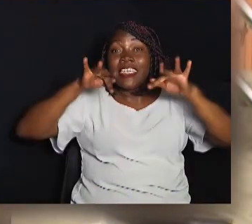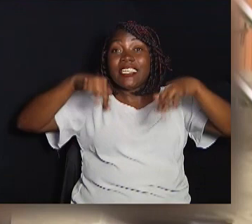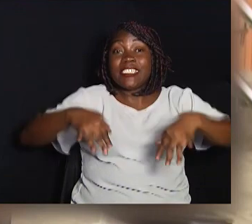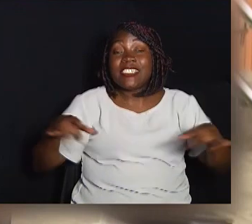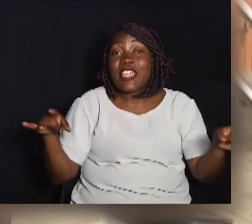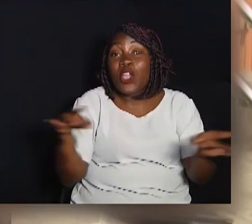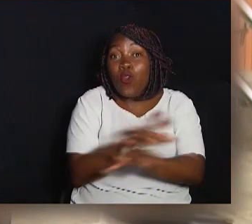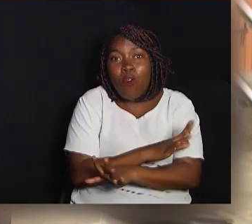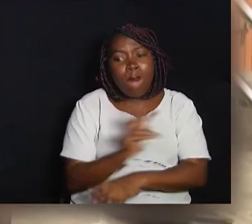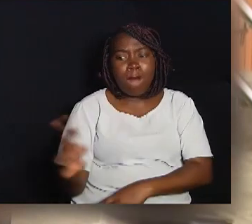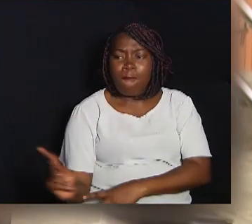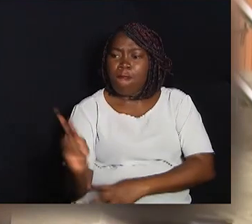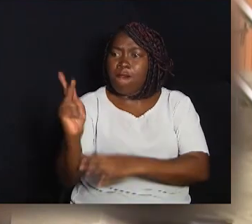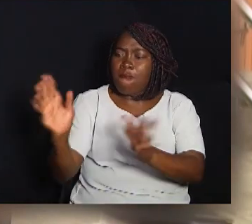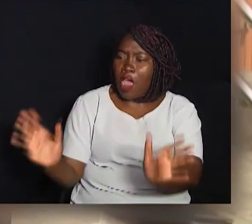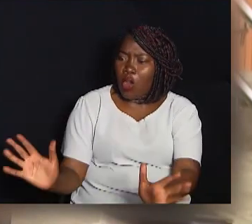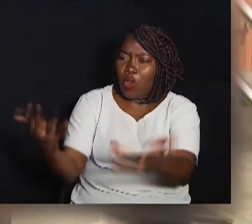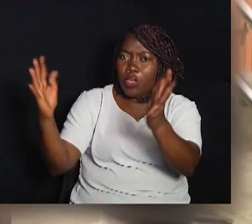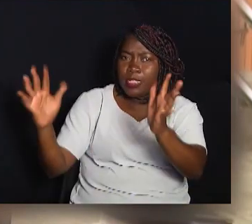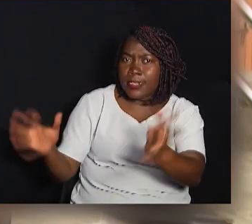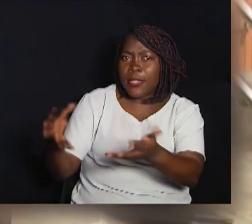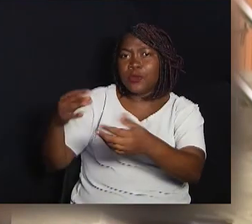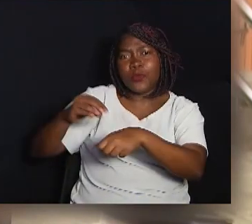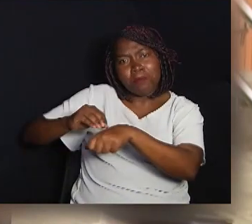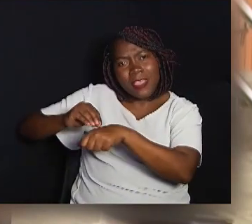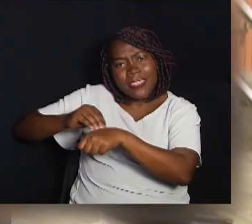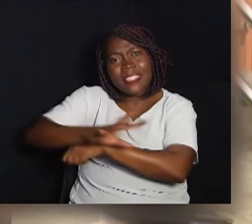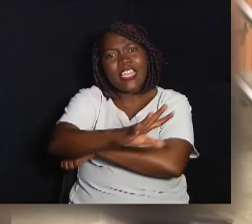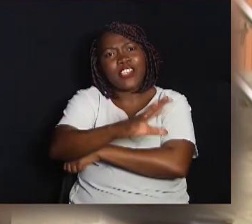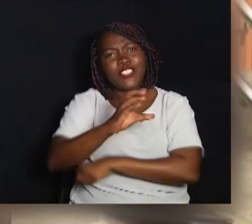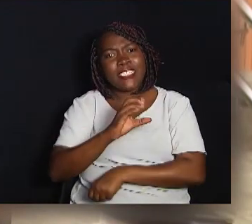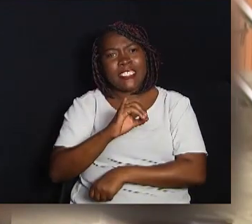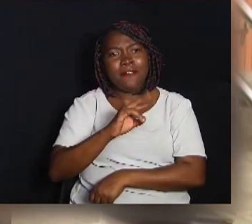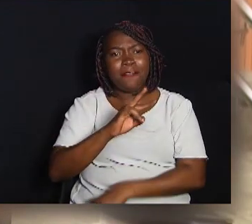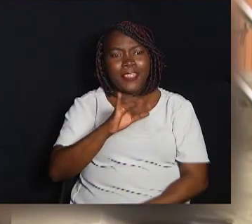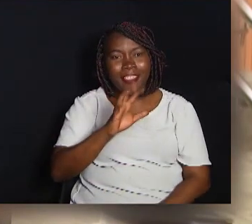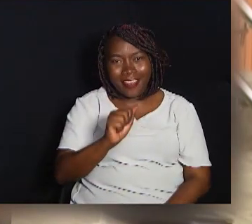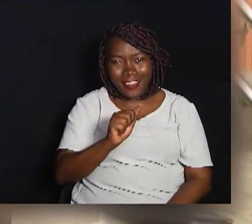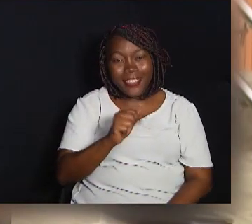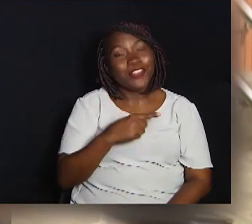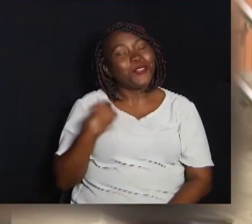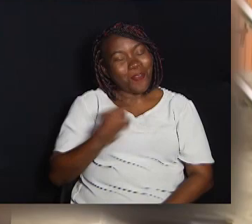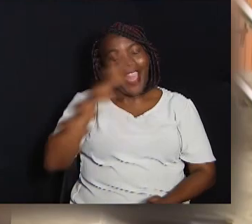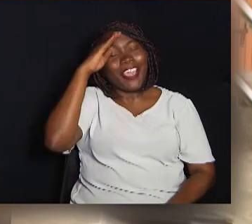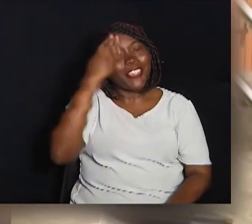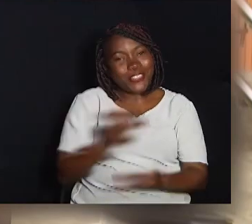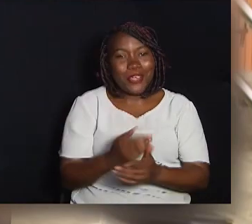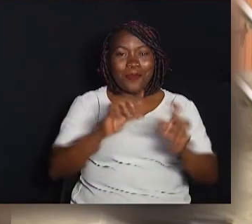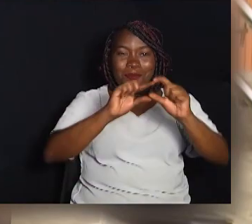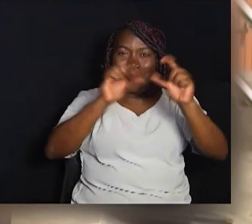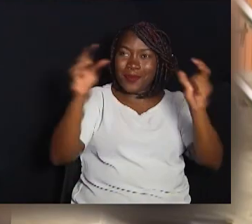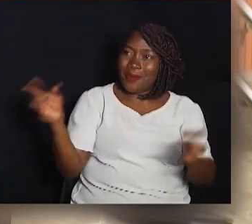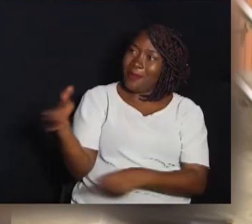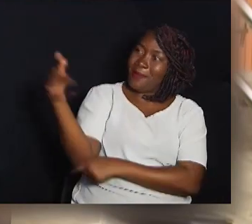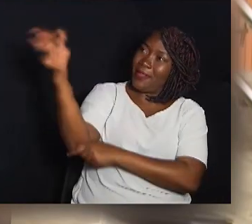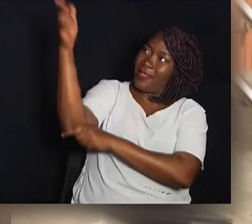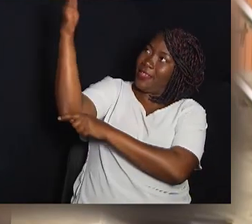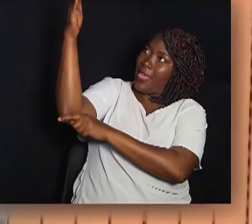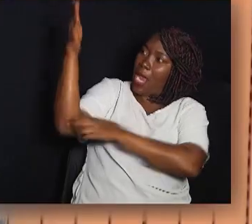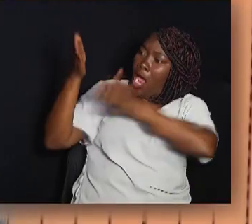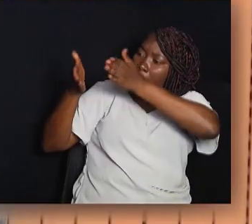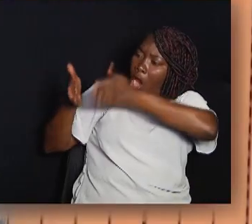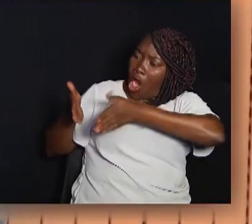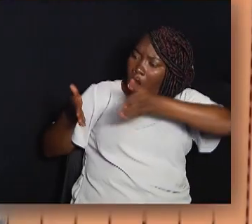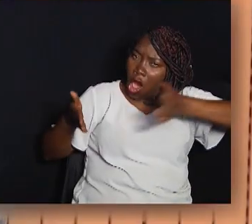valorizando a mensagem cívica Nós acreditamos naquela palavra que está escrito na bandeira ali Ordem e progresso Sem